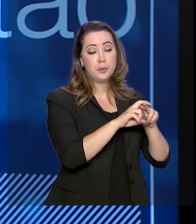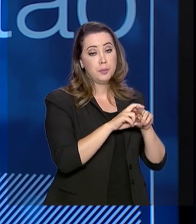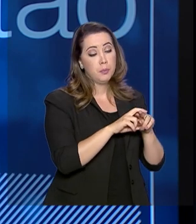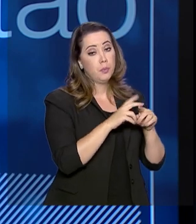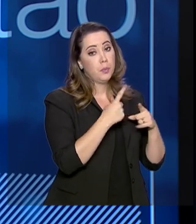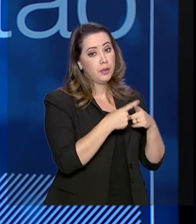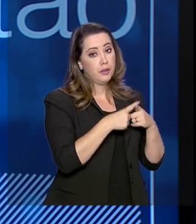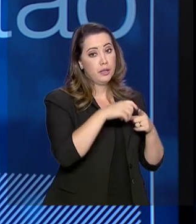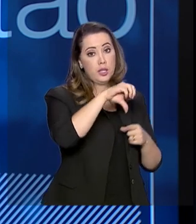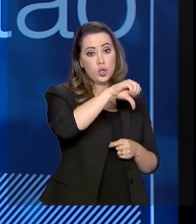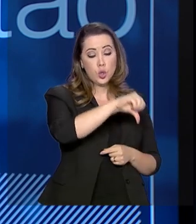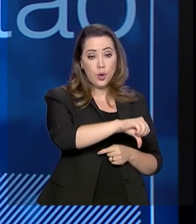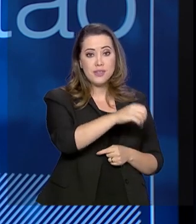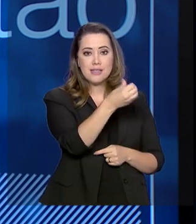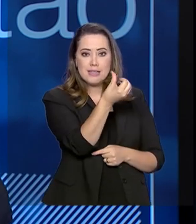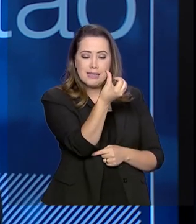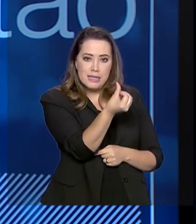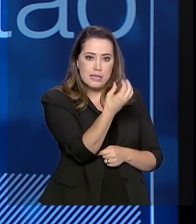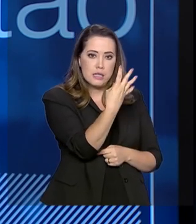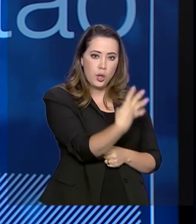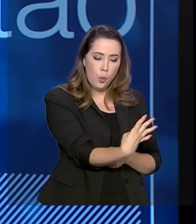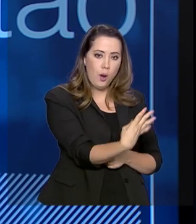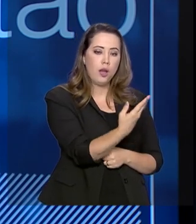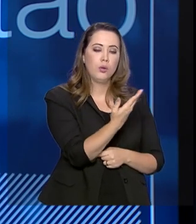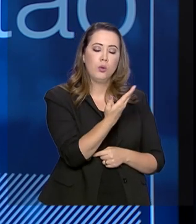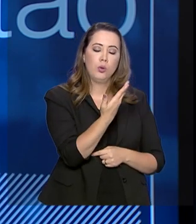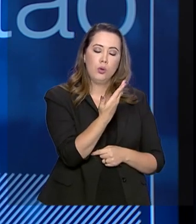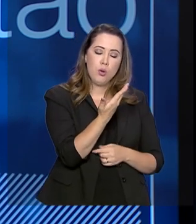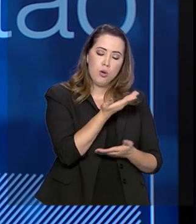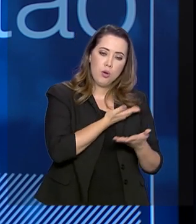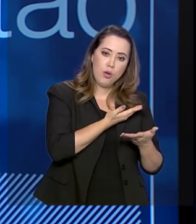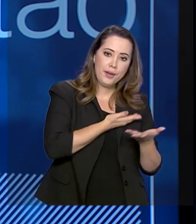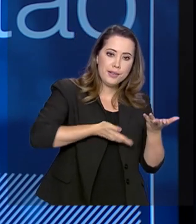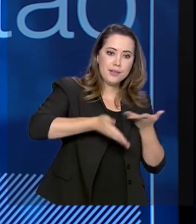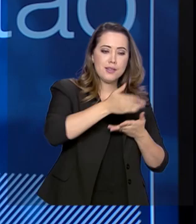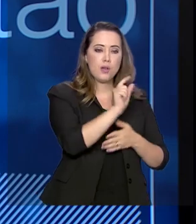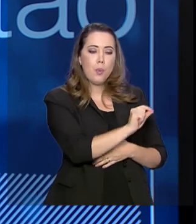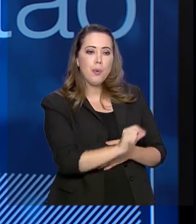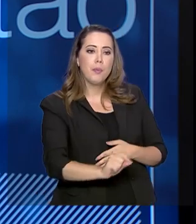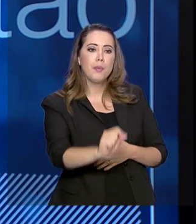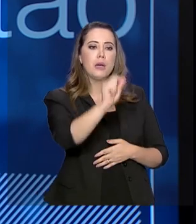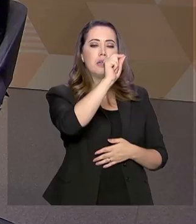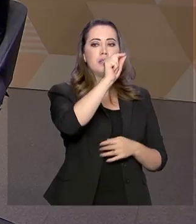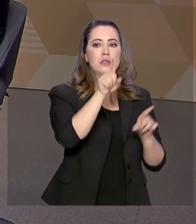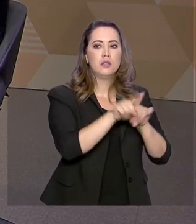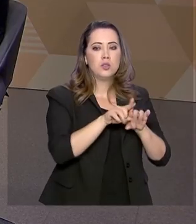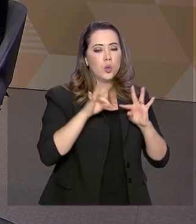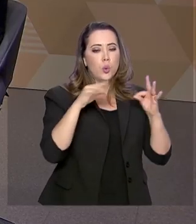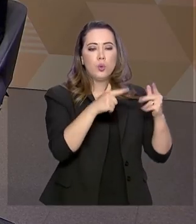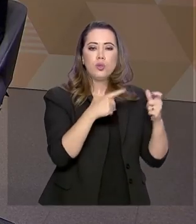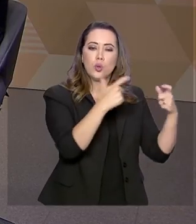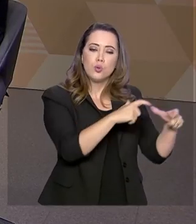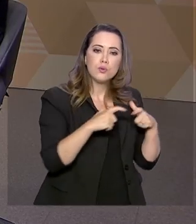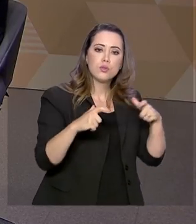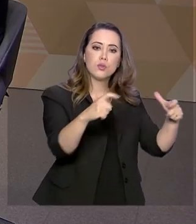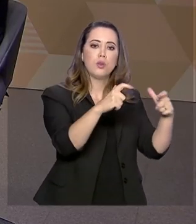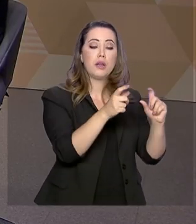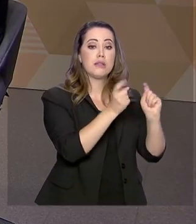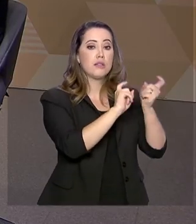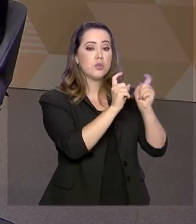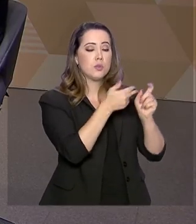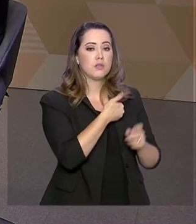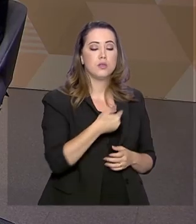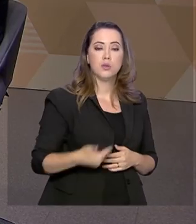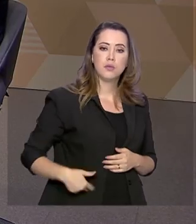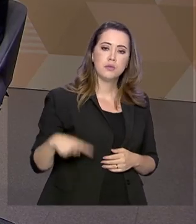964 colegas que, pela própria atribuição, estão dispersos aí em todos os órgãos da administração